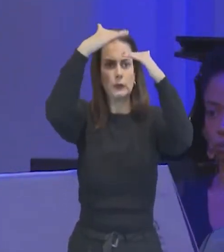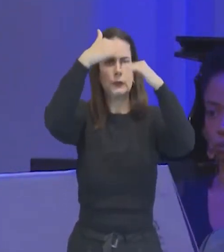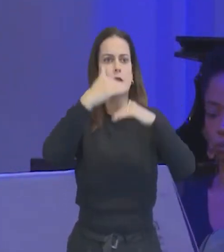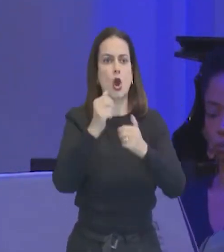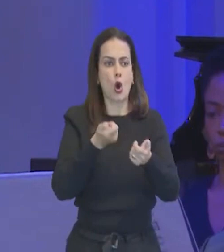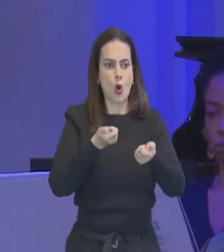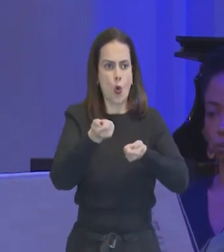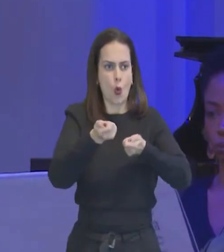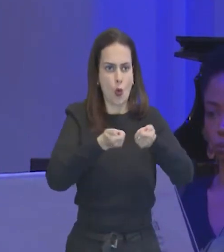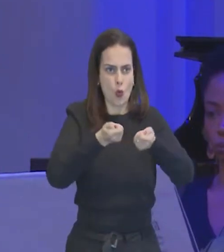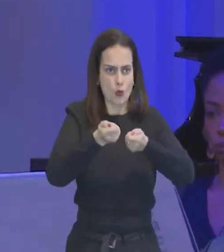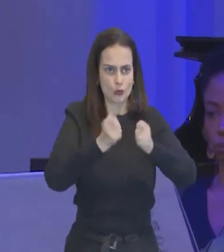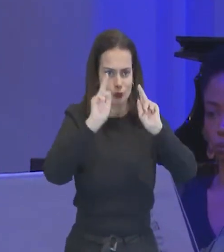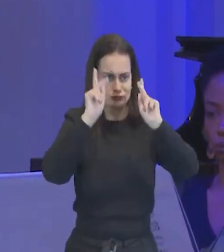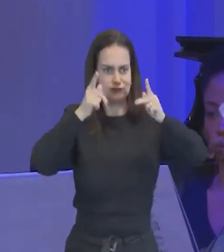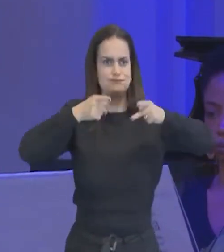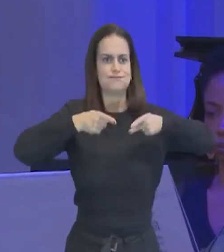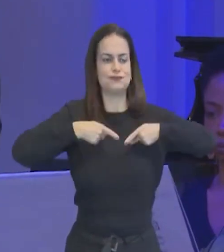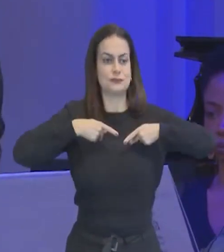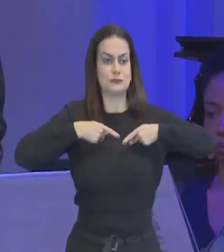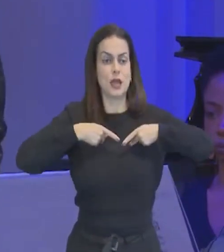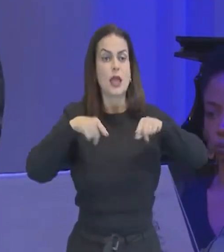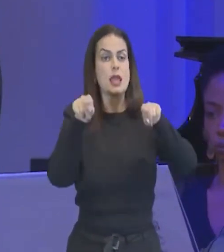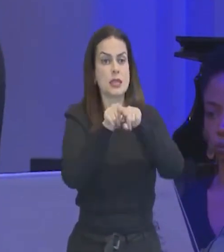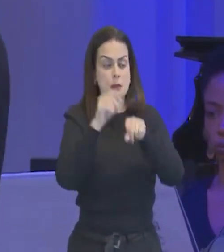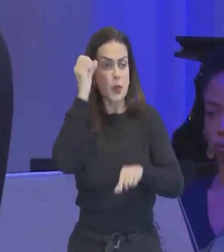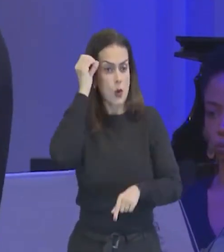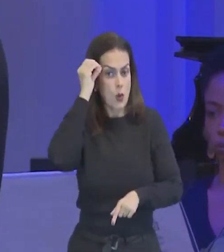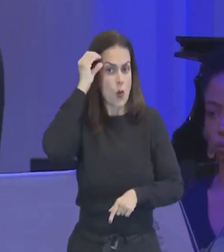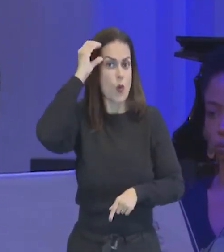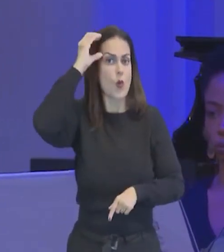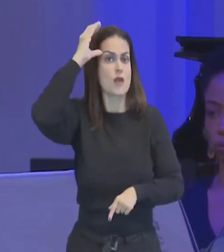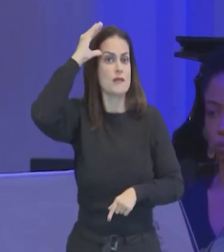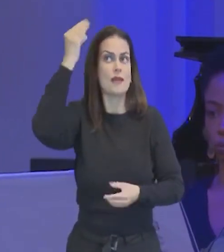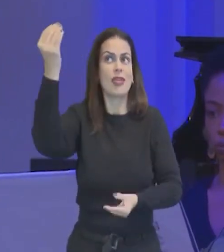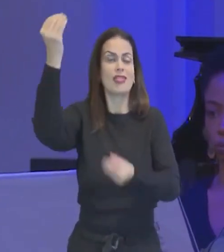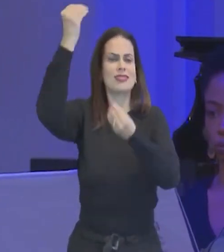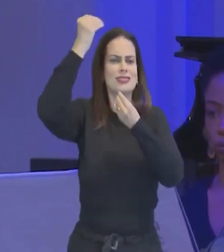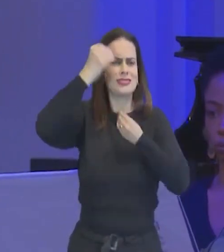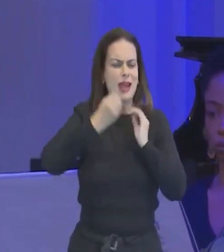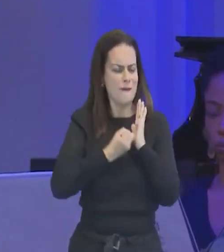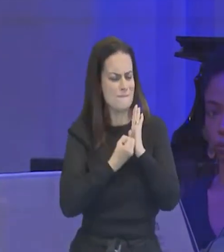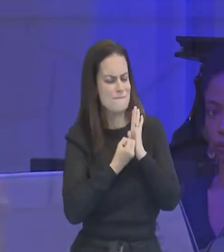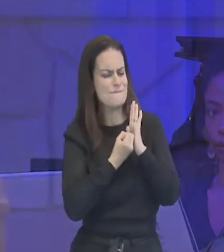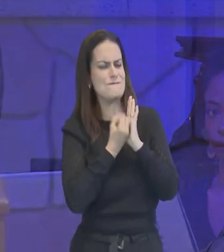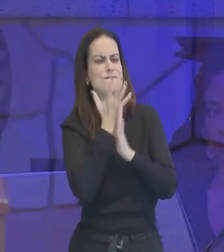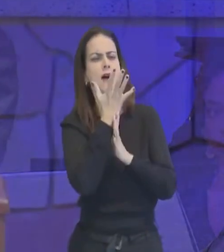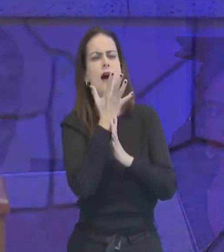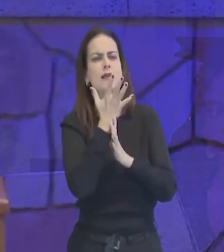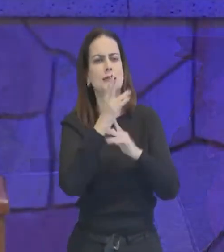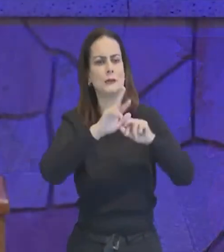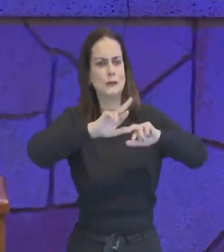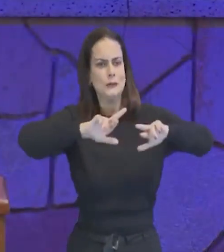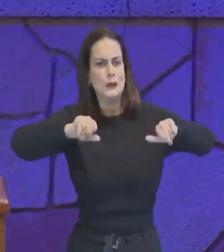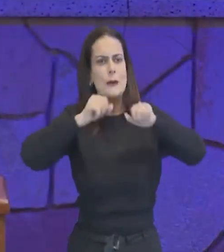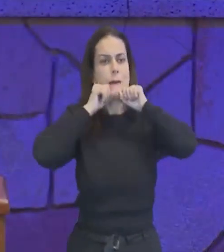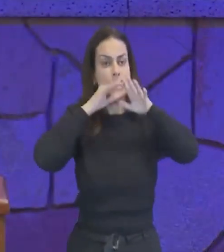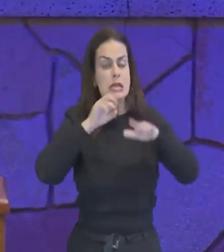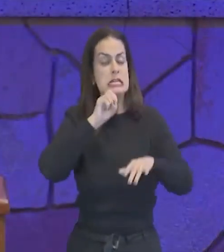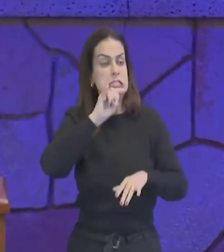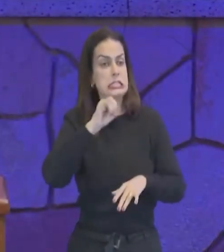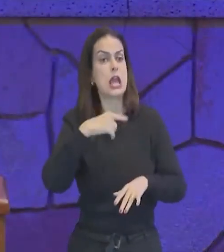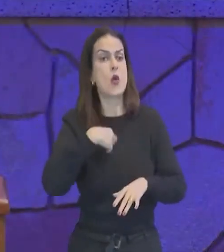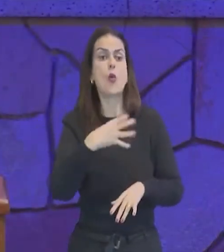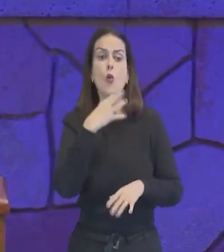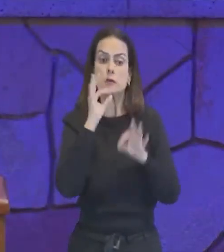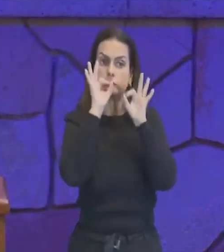controle e naturalmente o próprio conhecimento, que nos traz inúmeras vantagens, de conhecer a palavra de Deus e